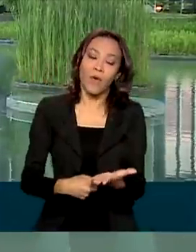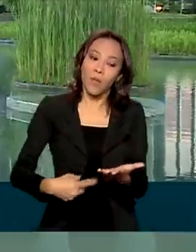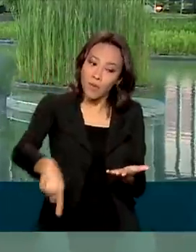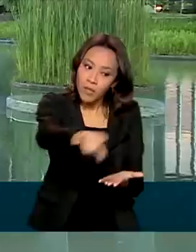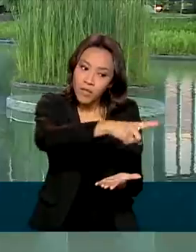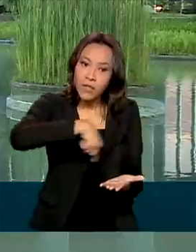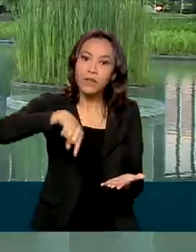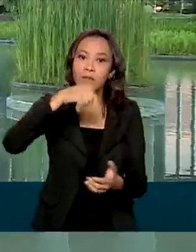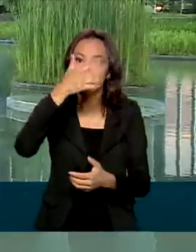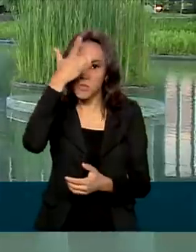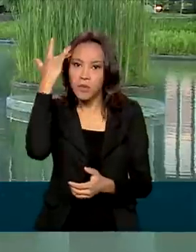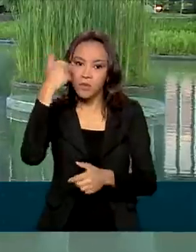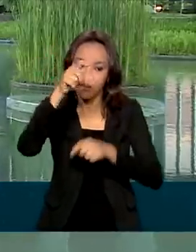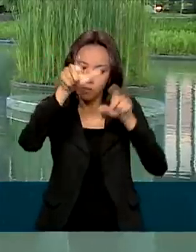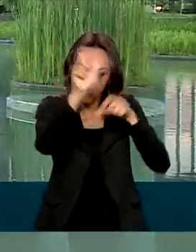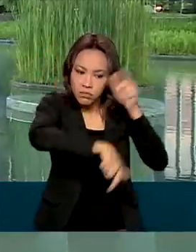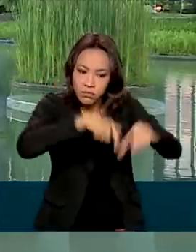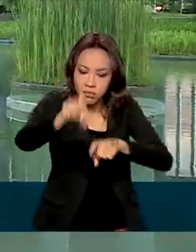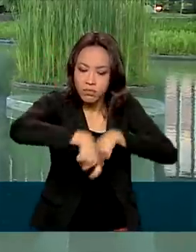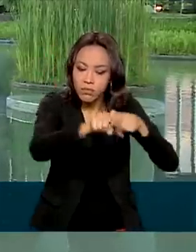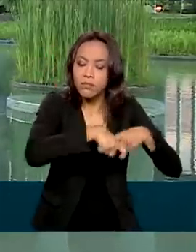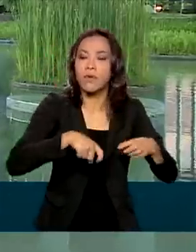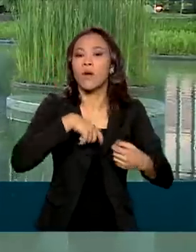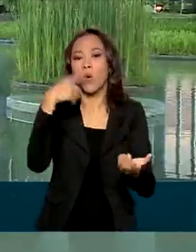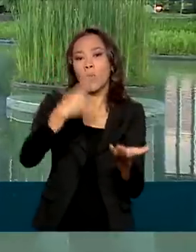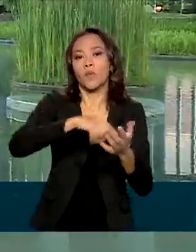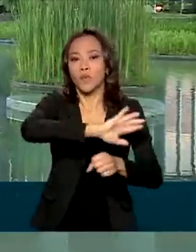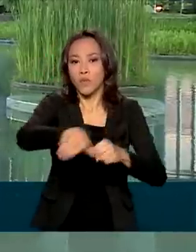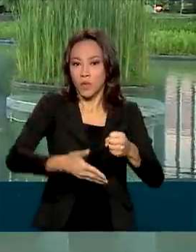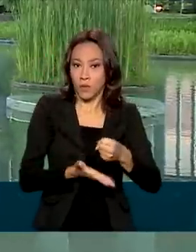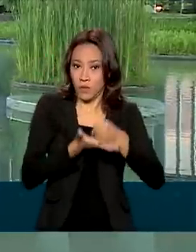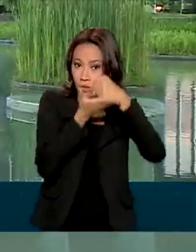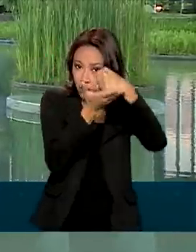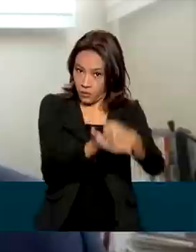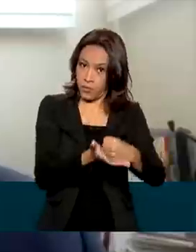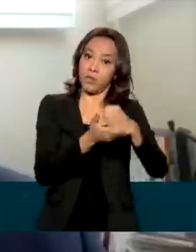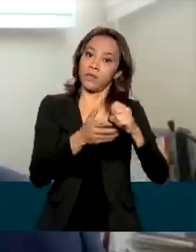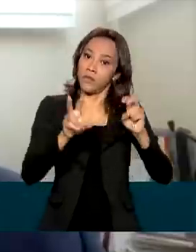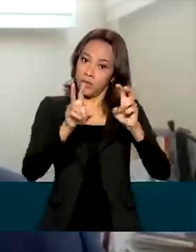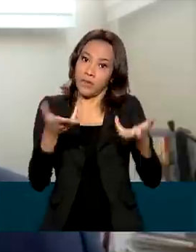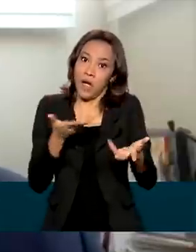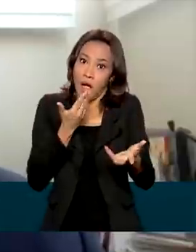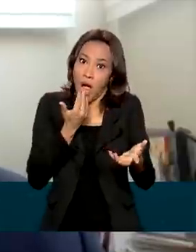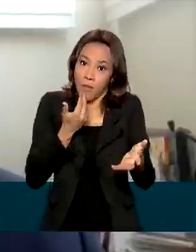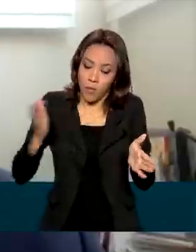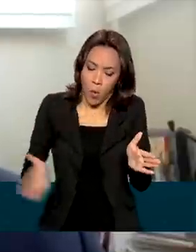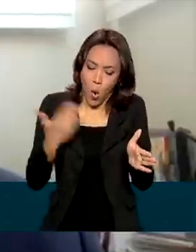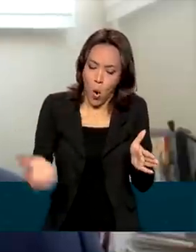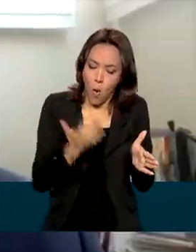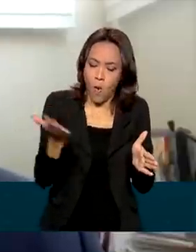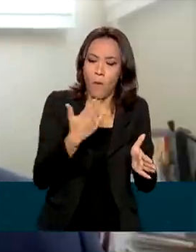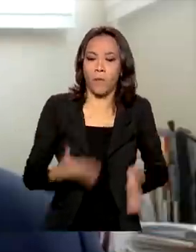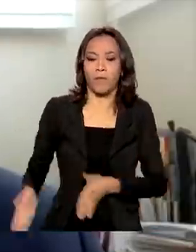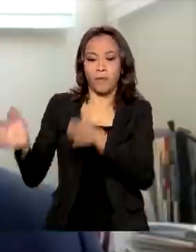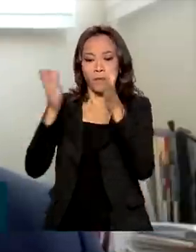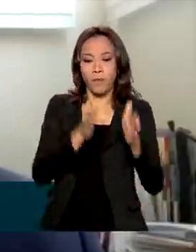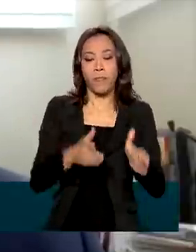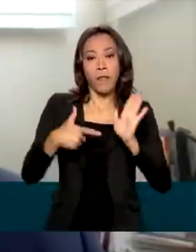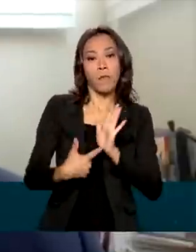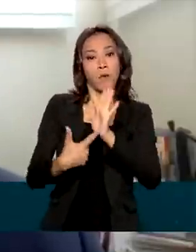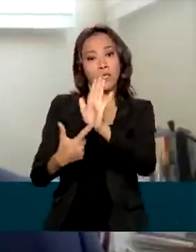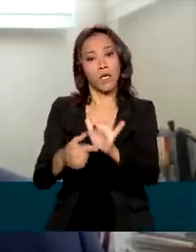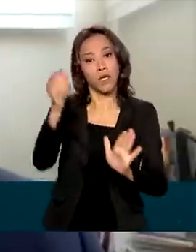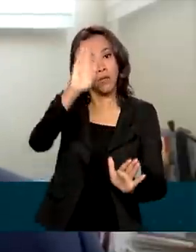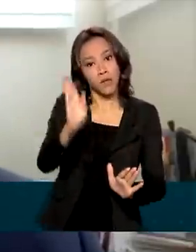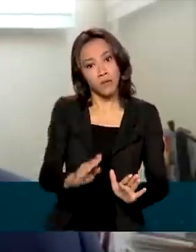rurais brasileiros com a sustentabilidade na produção de alimentos. Mostrar que o Brasil tem grande experiência